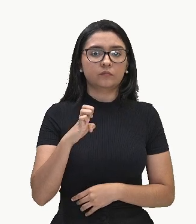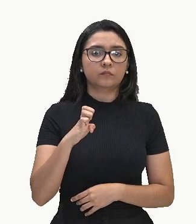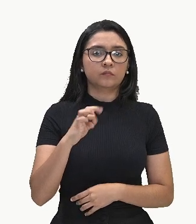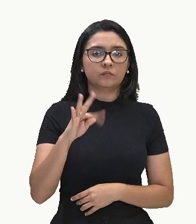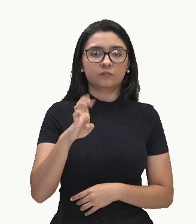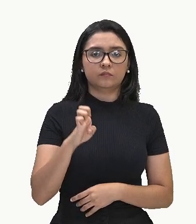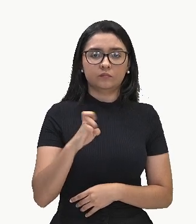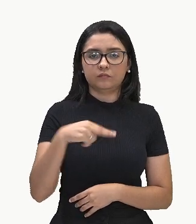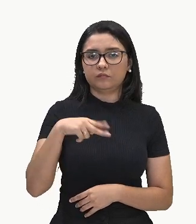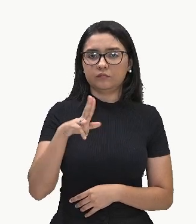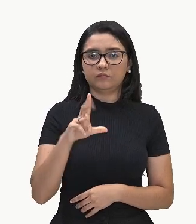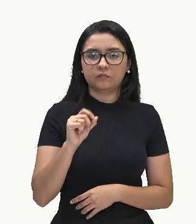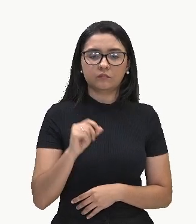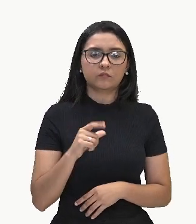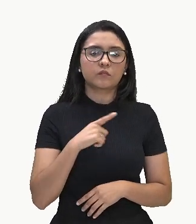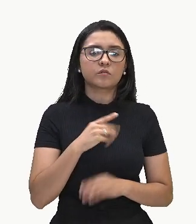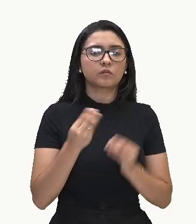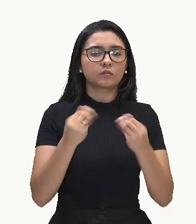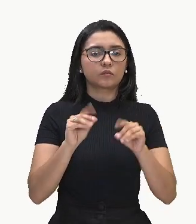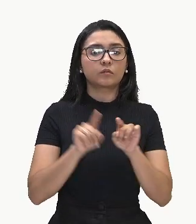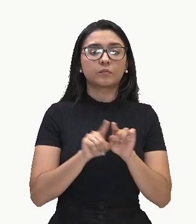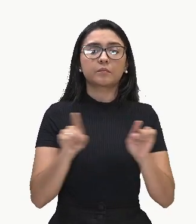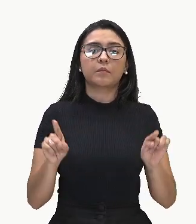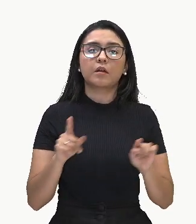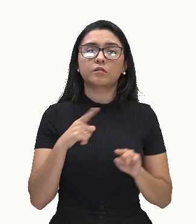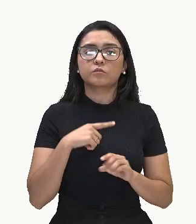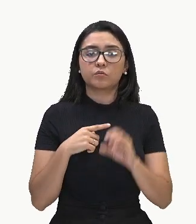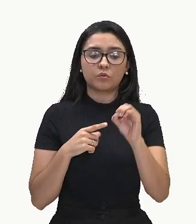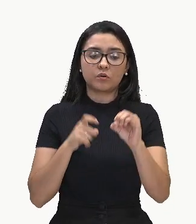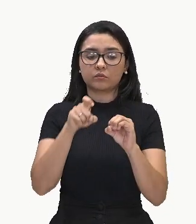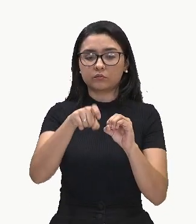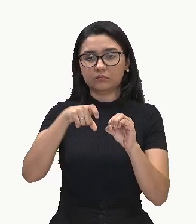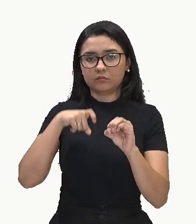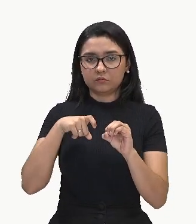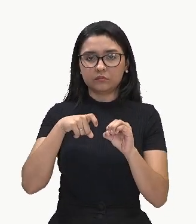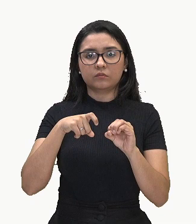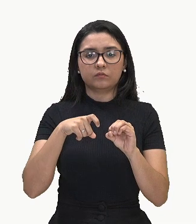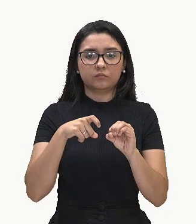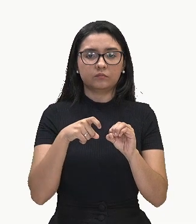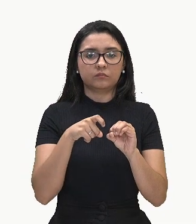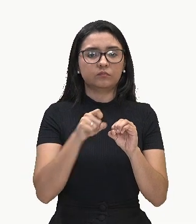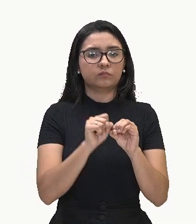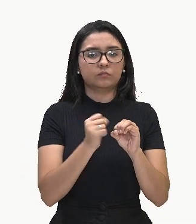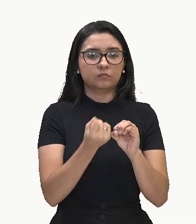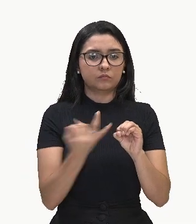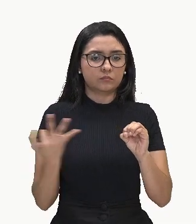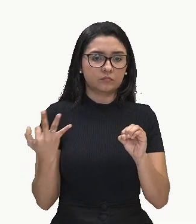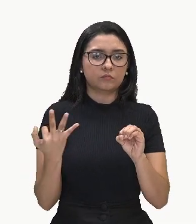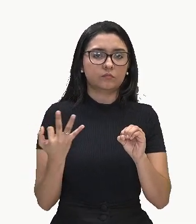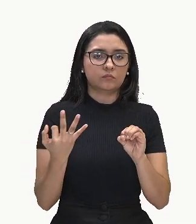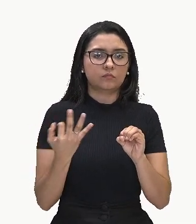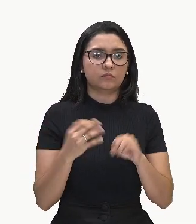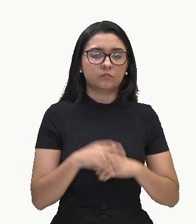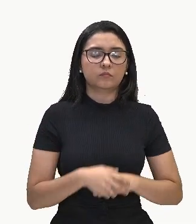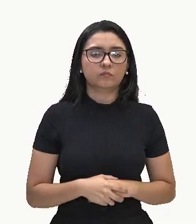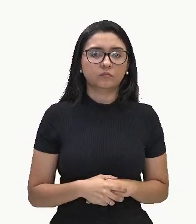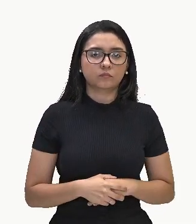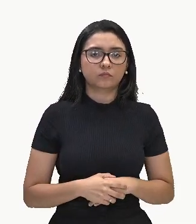coloco ele, só que com o zero na frente. E aí, eu completo com o resto aqui que falta.